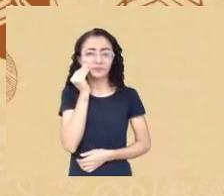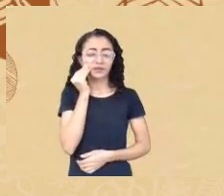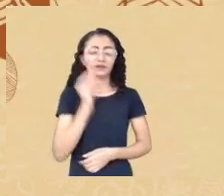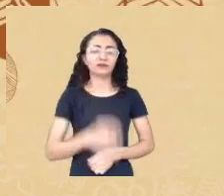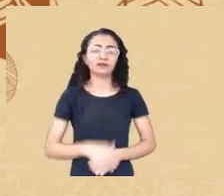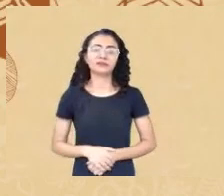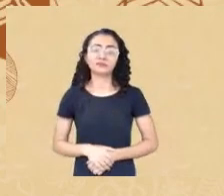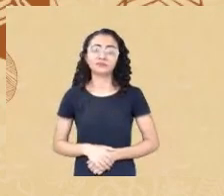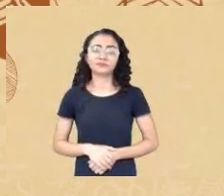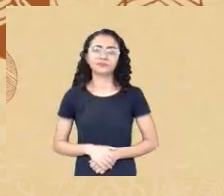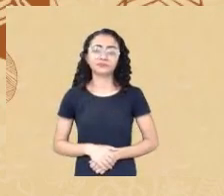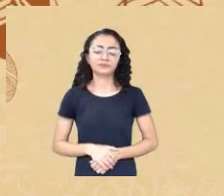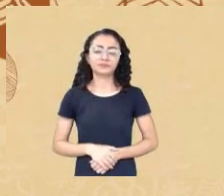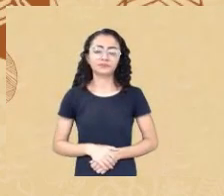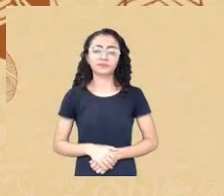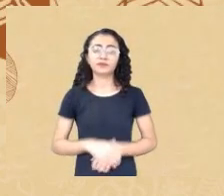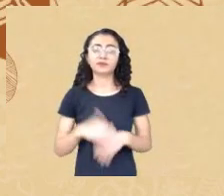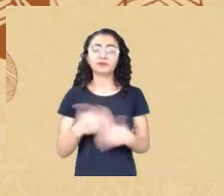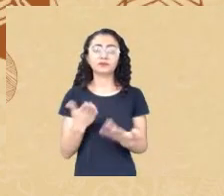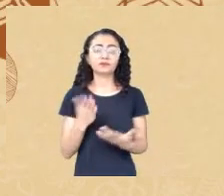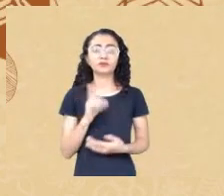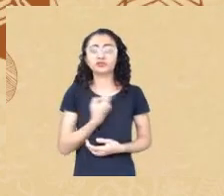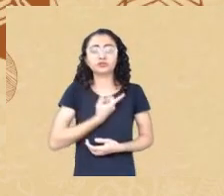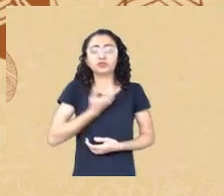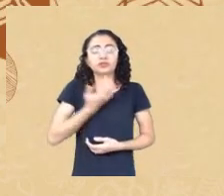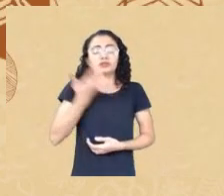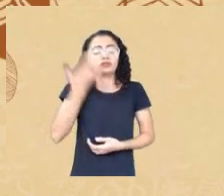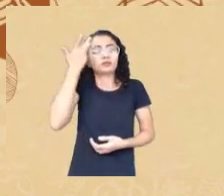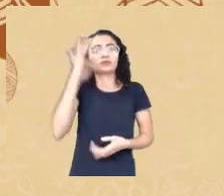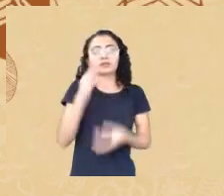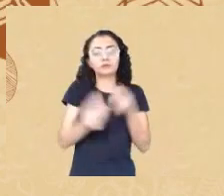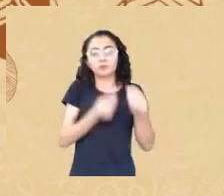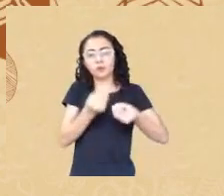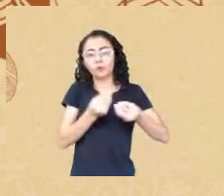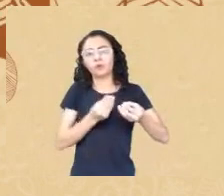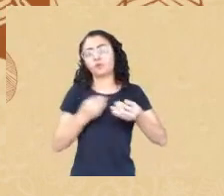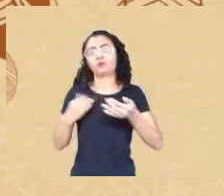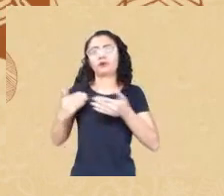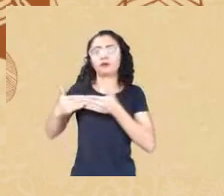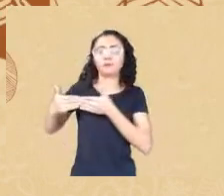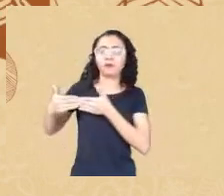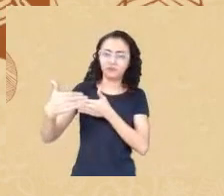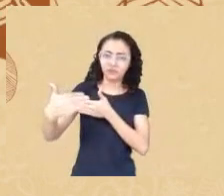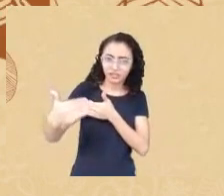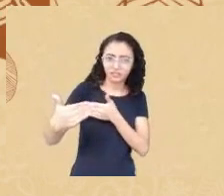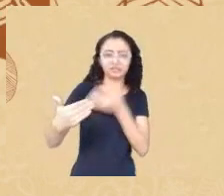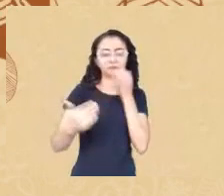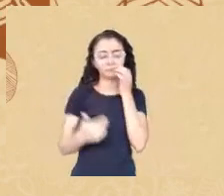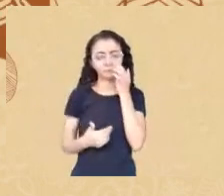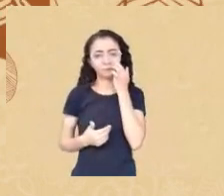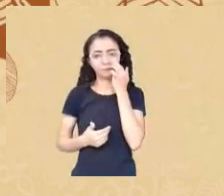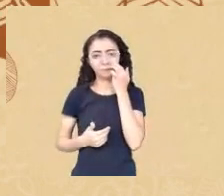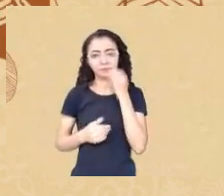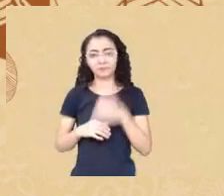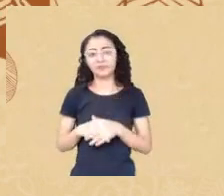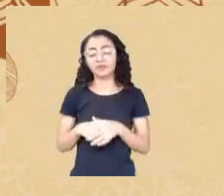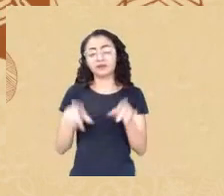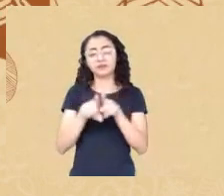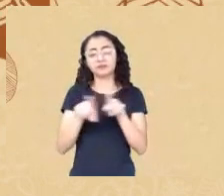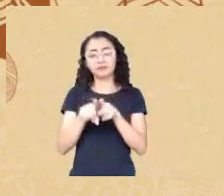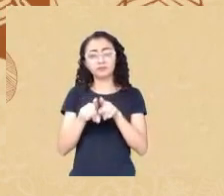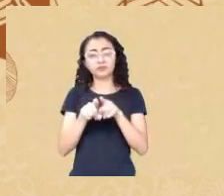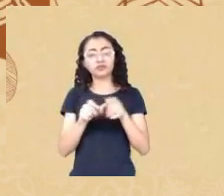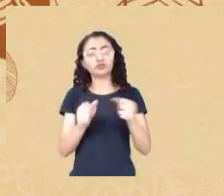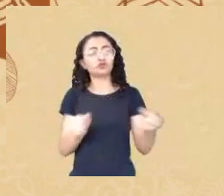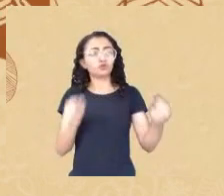sabemos como os desdobramentos vão se dar em função desses aspectos e com esse título desalinhamentos junto aos critérios de reconhecimento